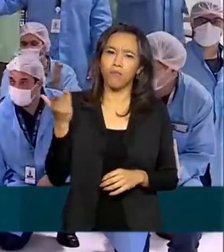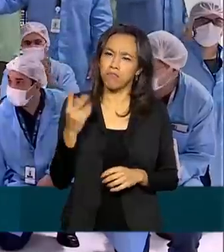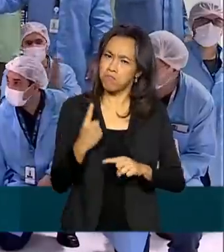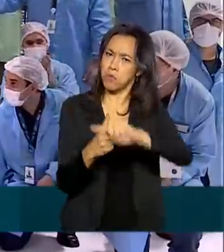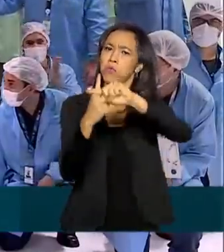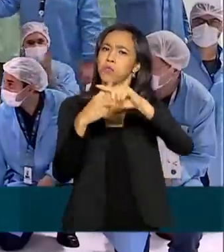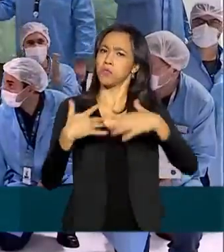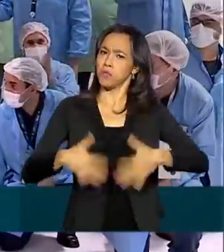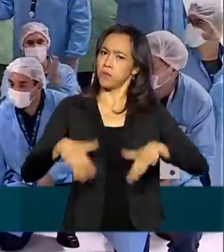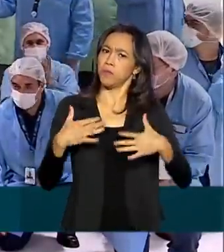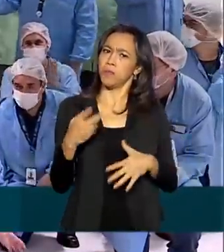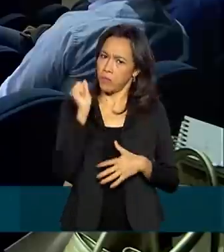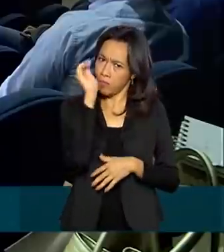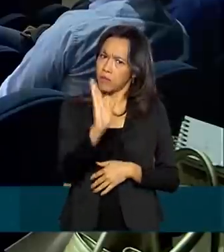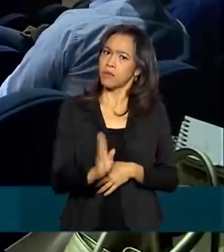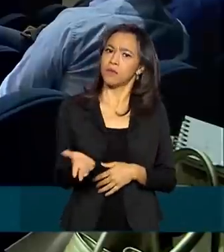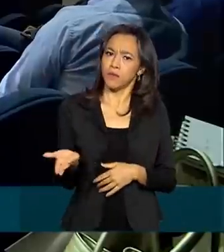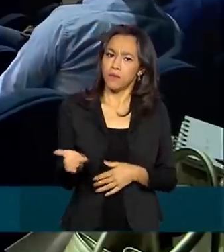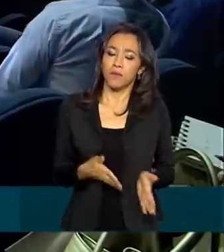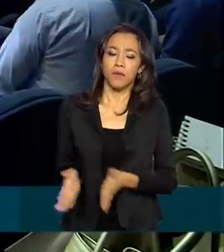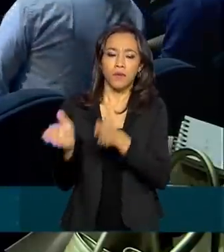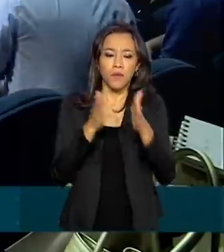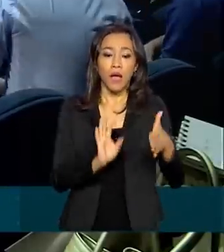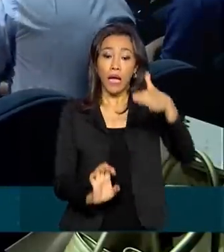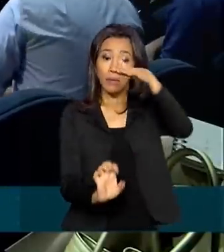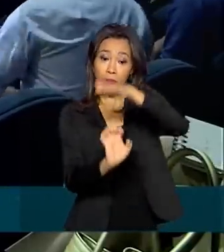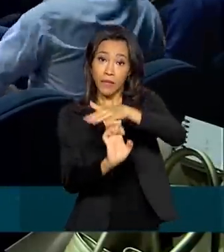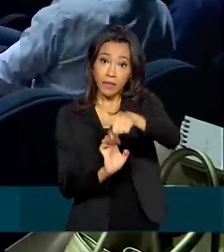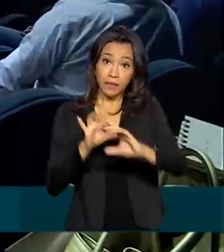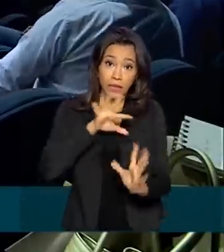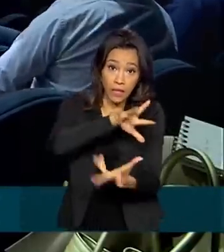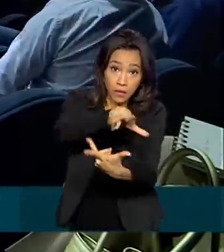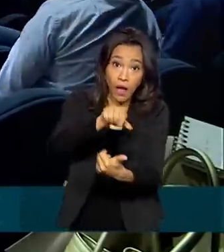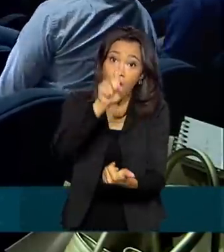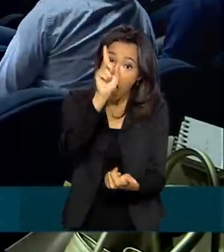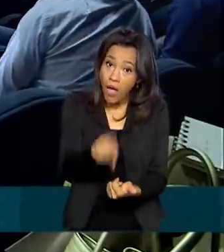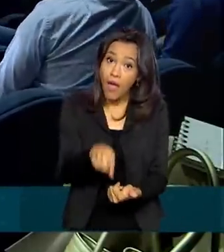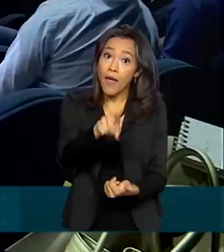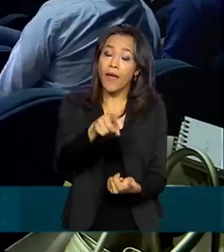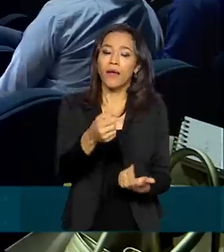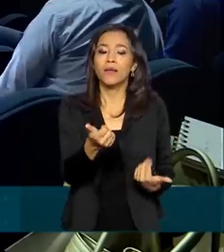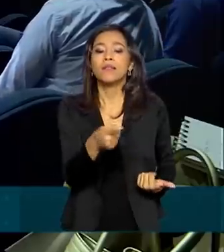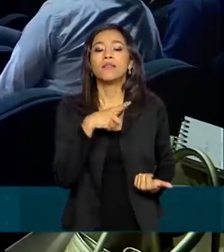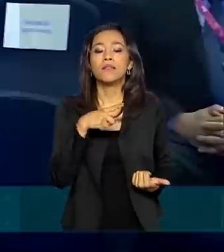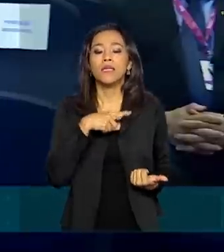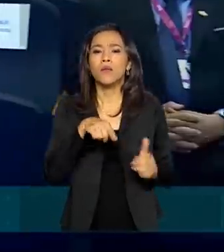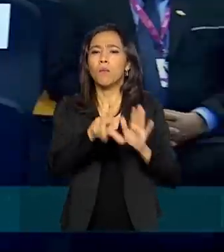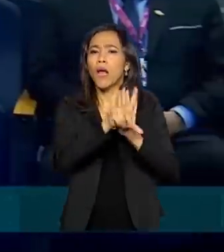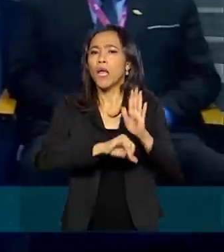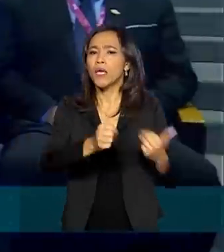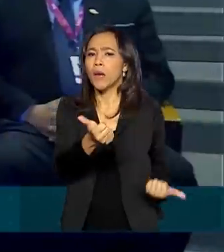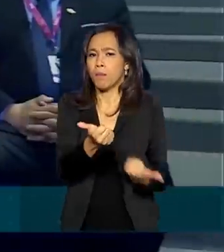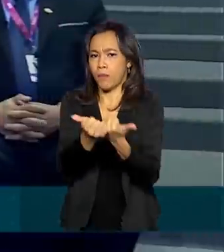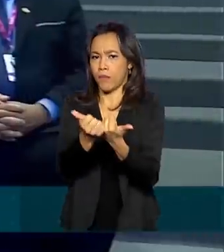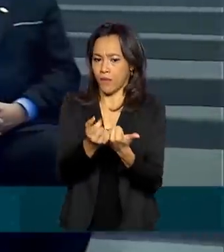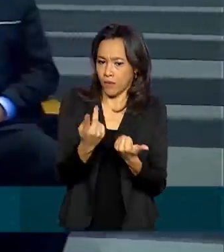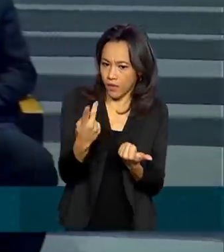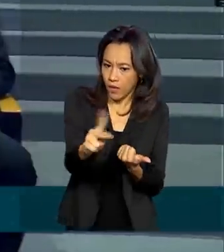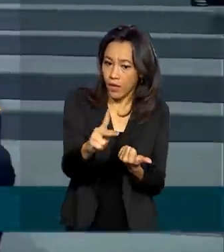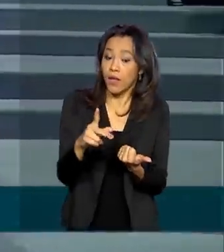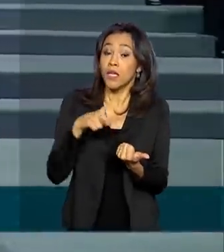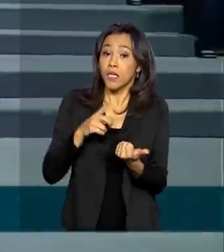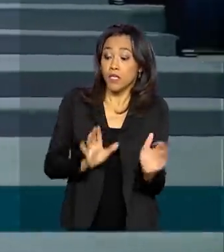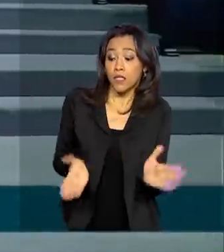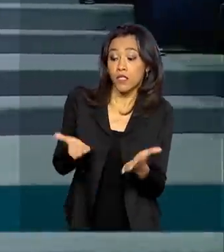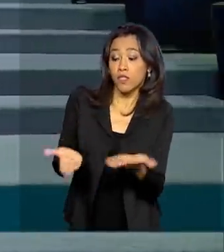positivamente impressionante para o nosso país. A empresa multinacional é uma das beneficiadas pela lei de informática. A legislação prevê